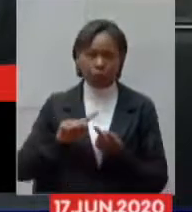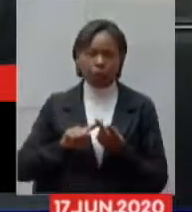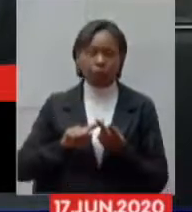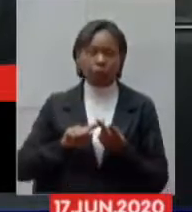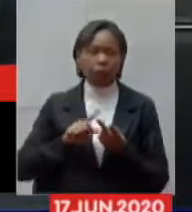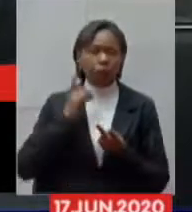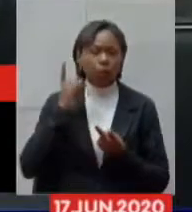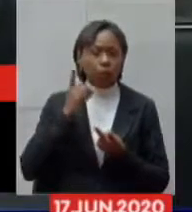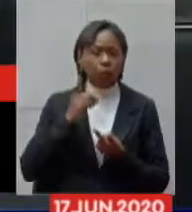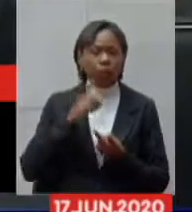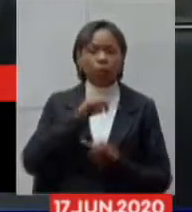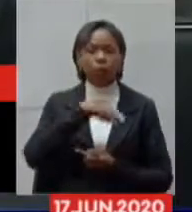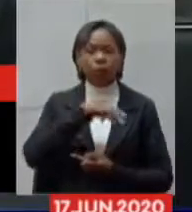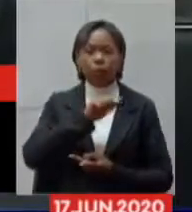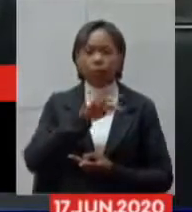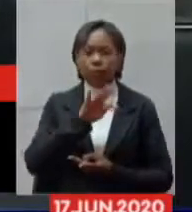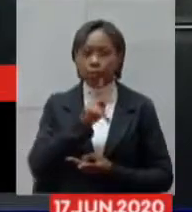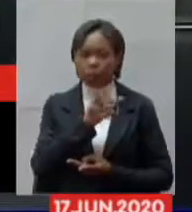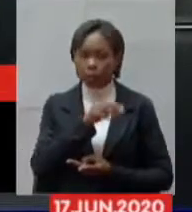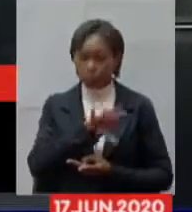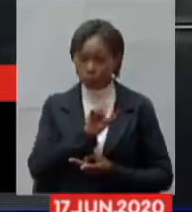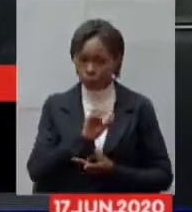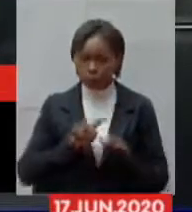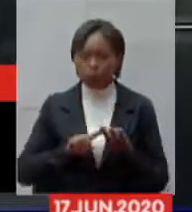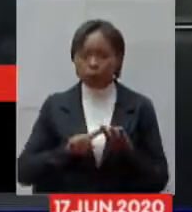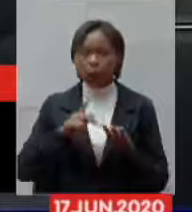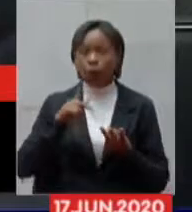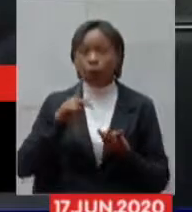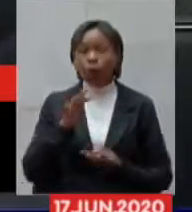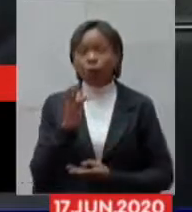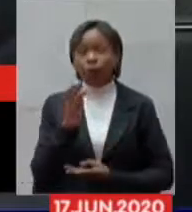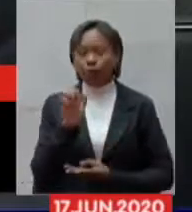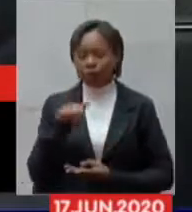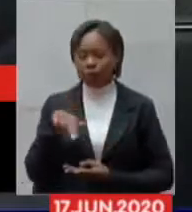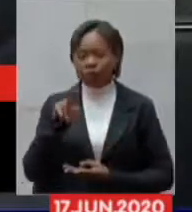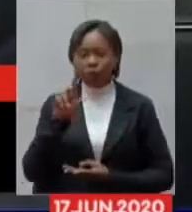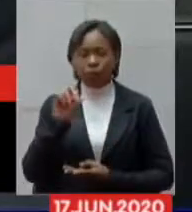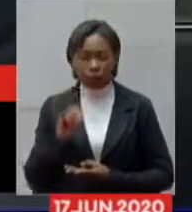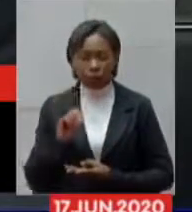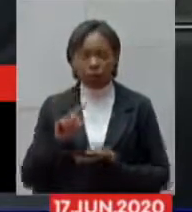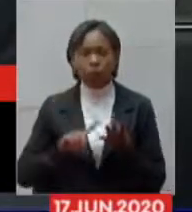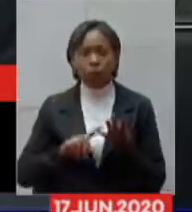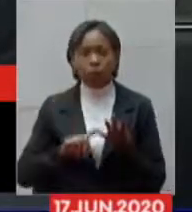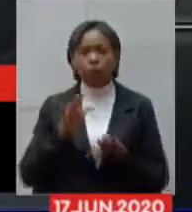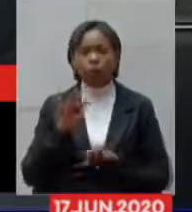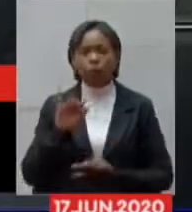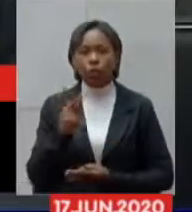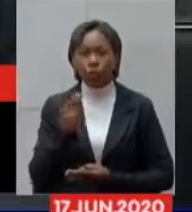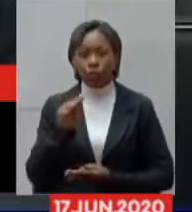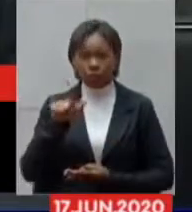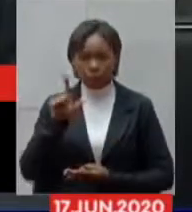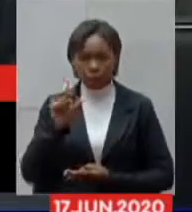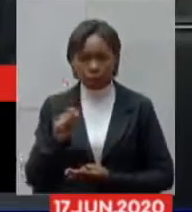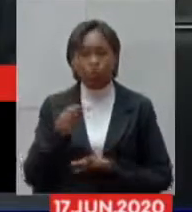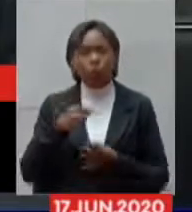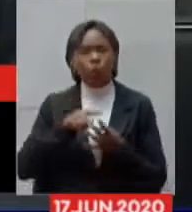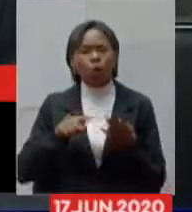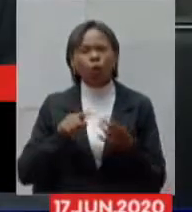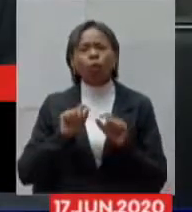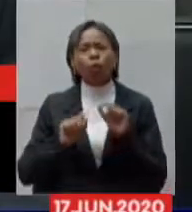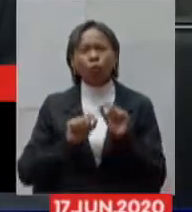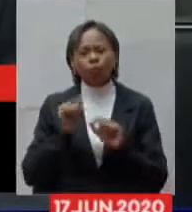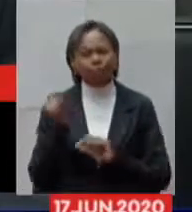-presidente a deputada Ione ao deputado Fernando Pacheco e ao deputado Tiago Cota por esta importante